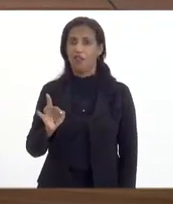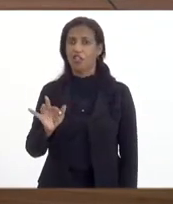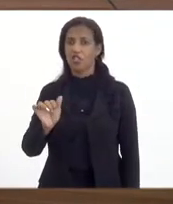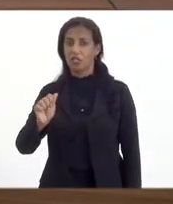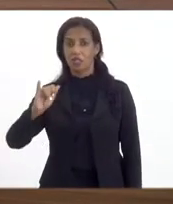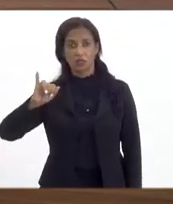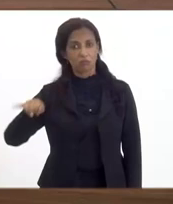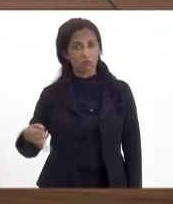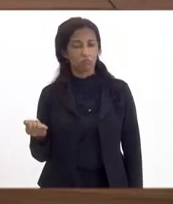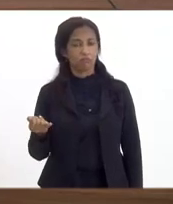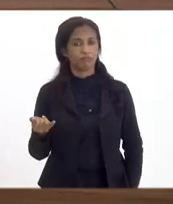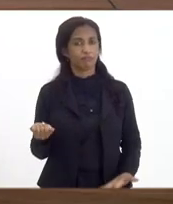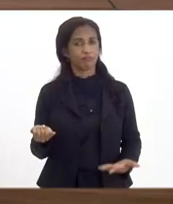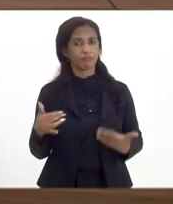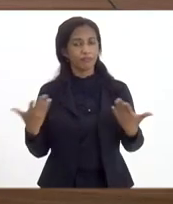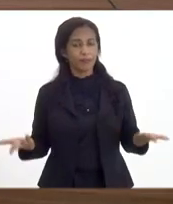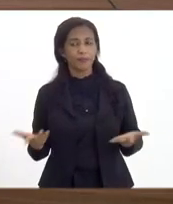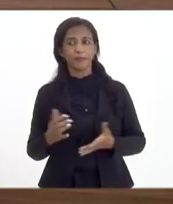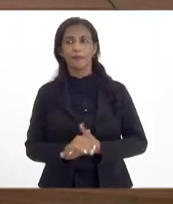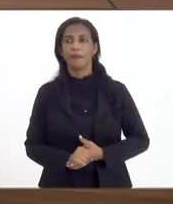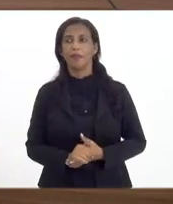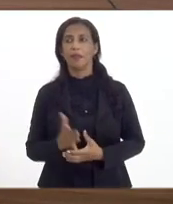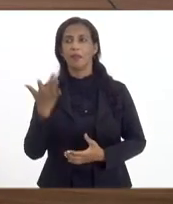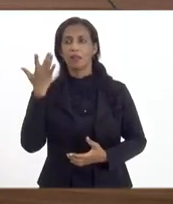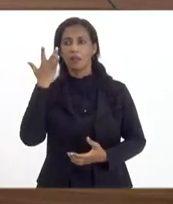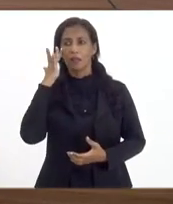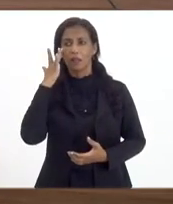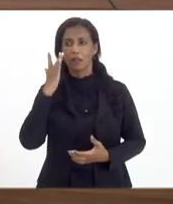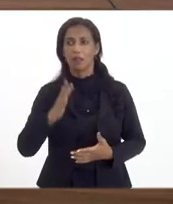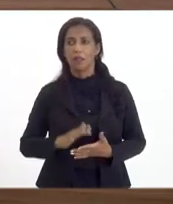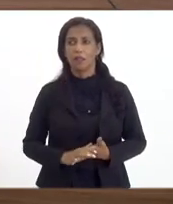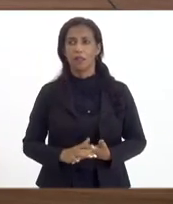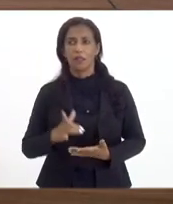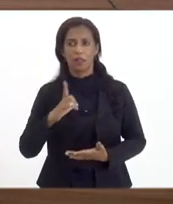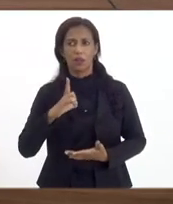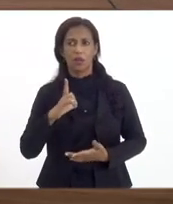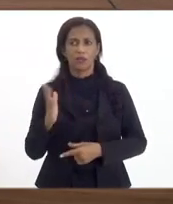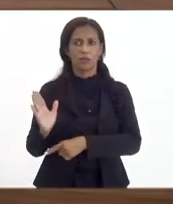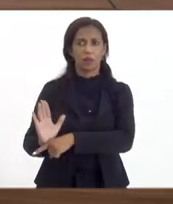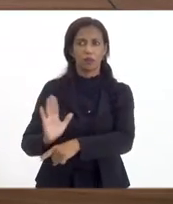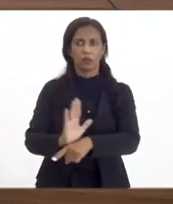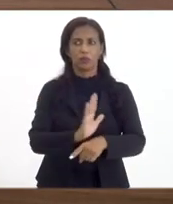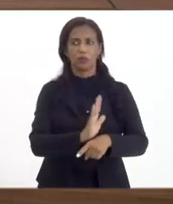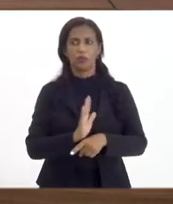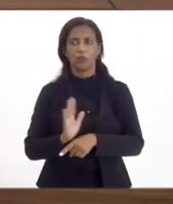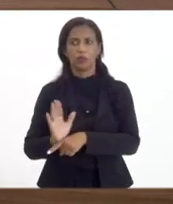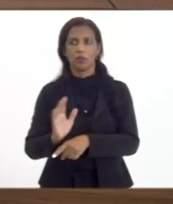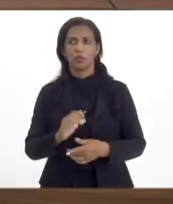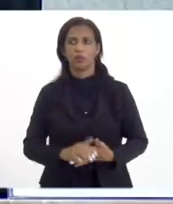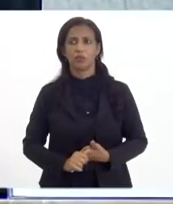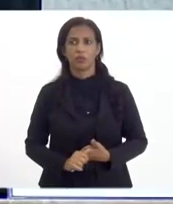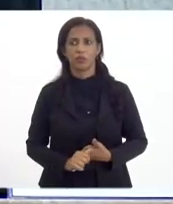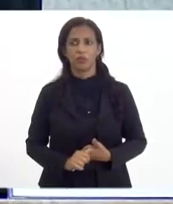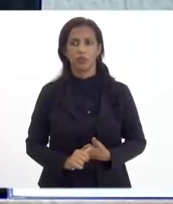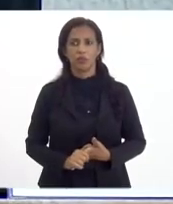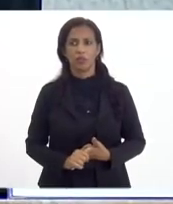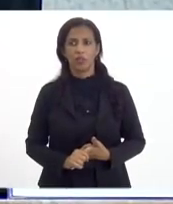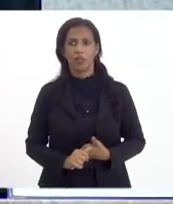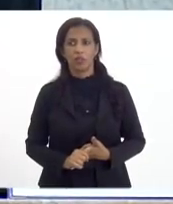então, eu acho que nós vamos ter muitas contribuições, mas